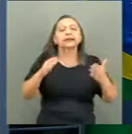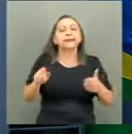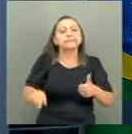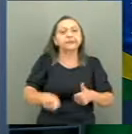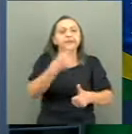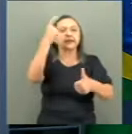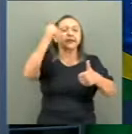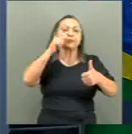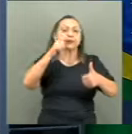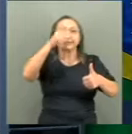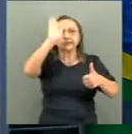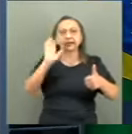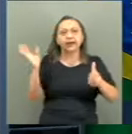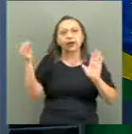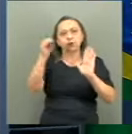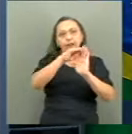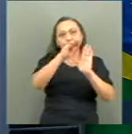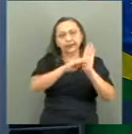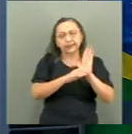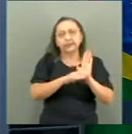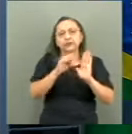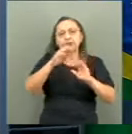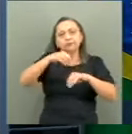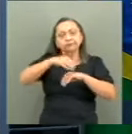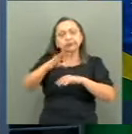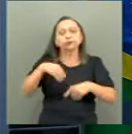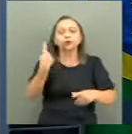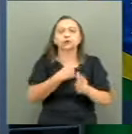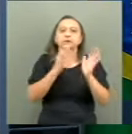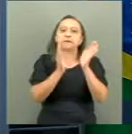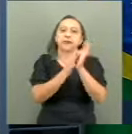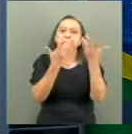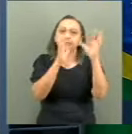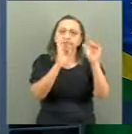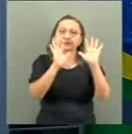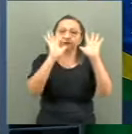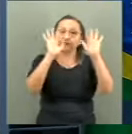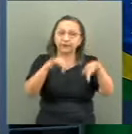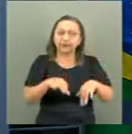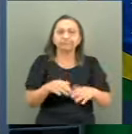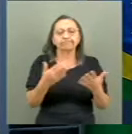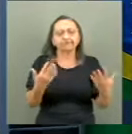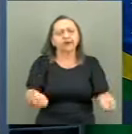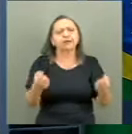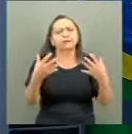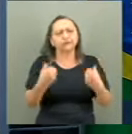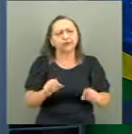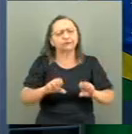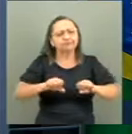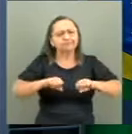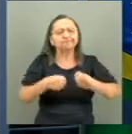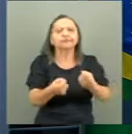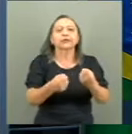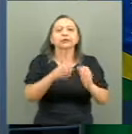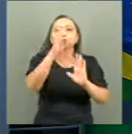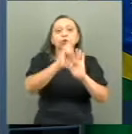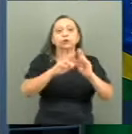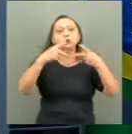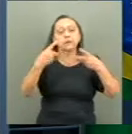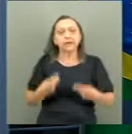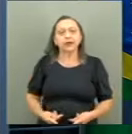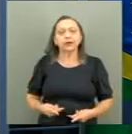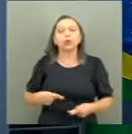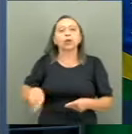essa lista. Fica aqui para ela o nosso parabéns. Finalizo. Façamos da defesa dos direitos humanos